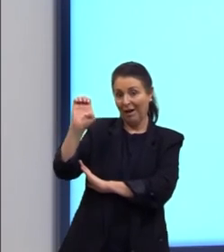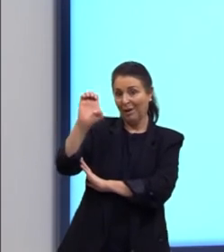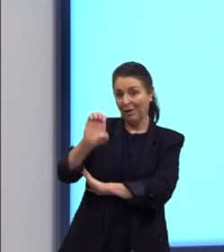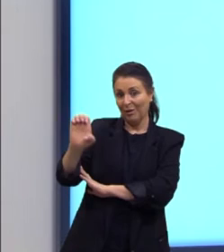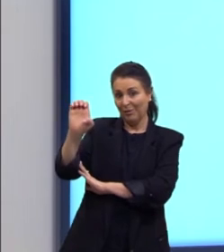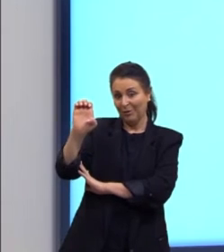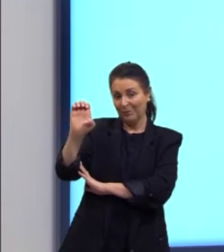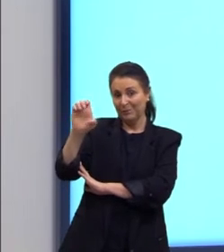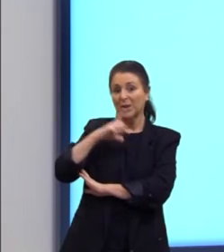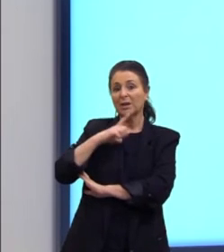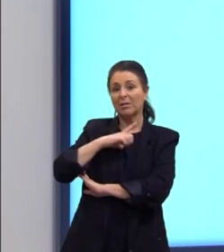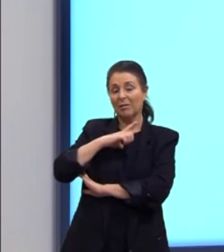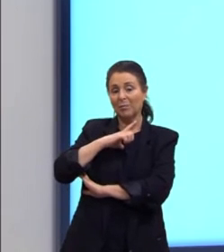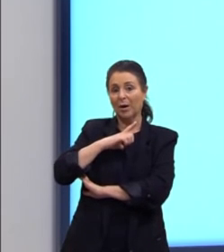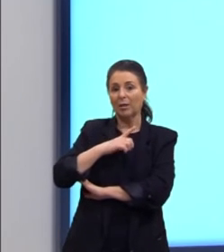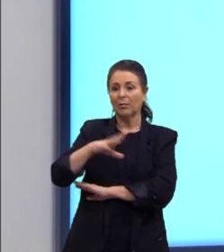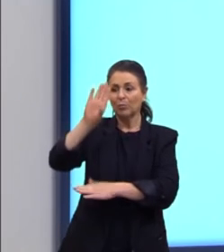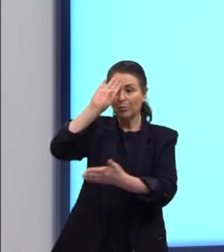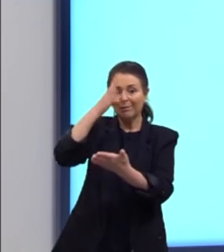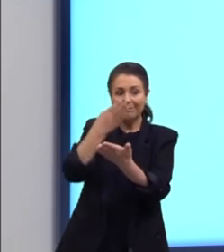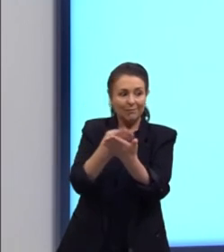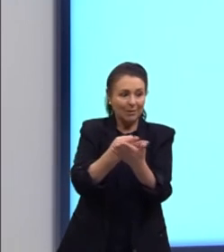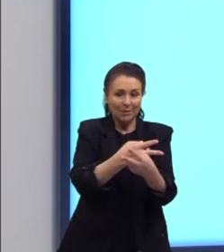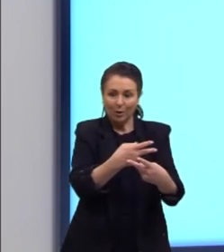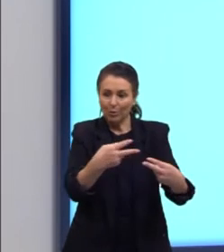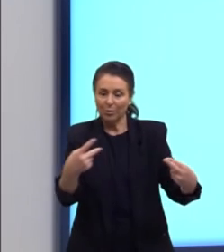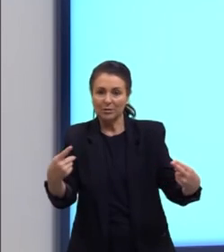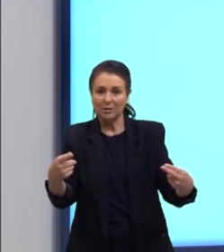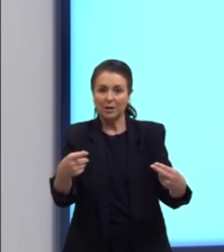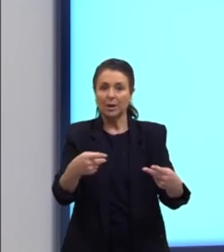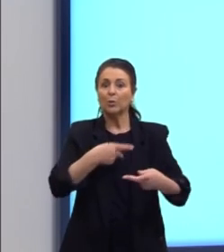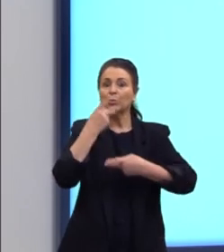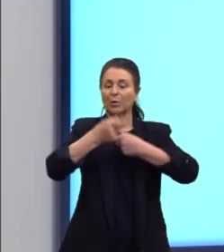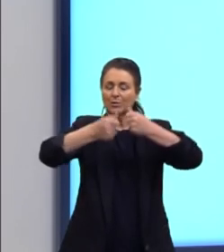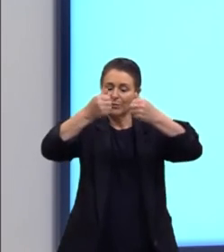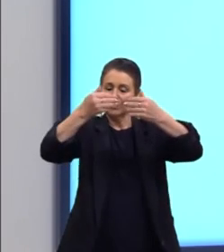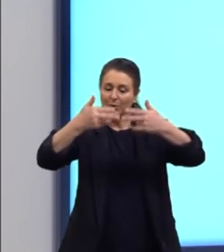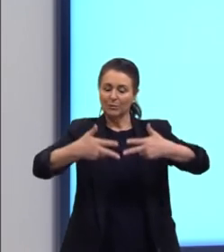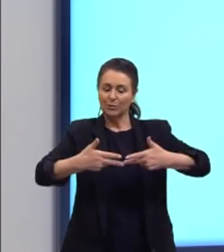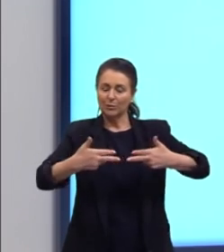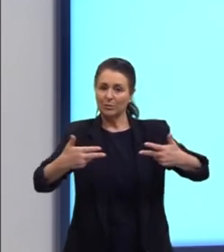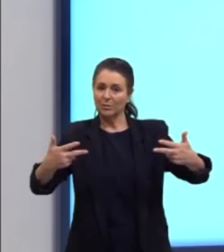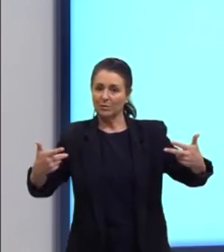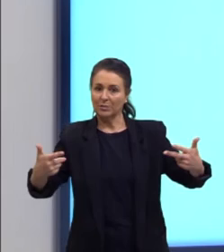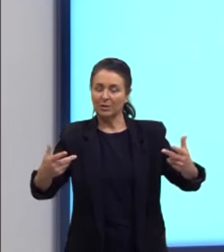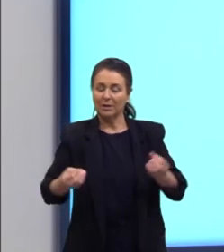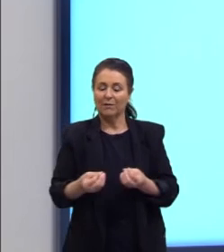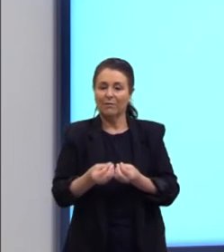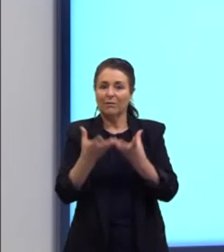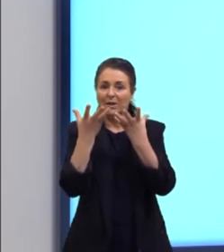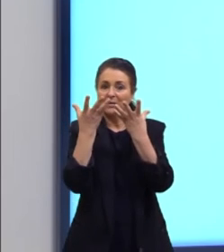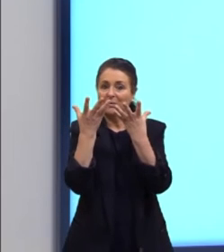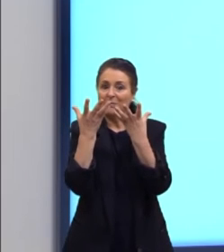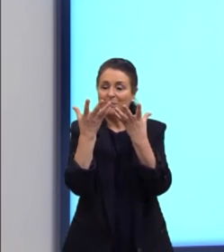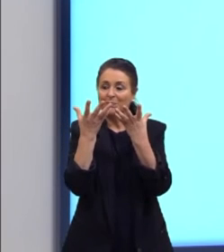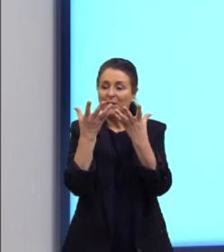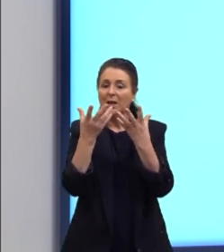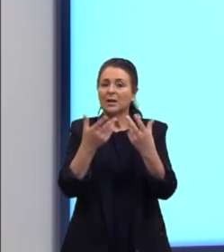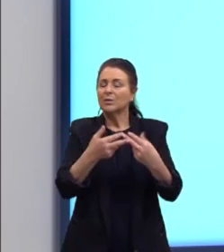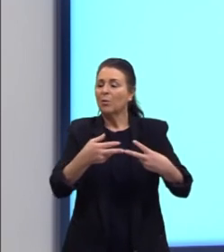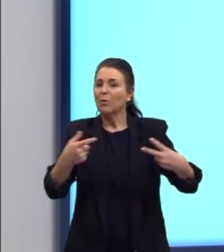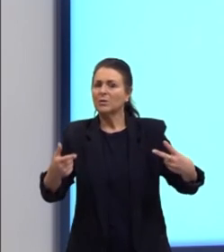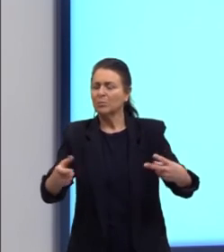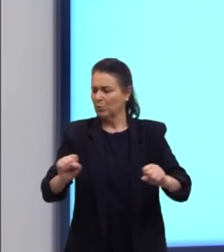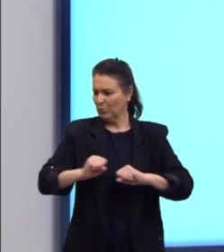crenças, e quando nós falamos desses elementos, os elementos dessa festa são elementos